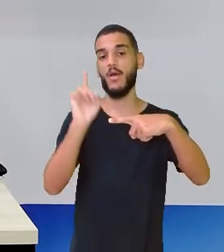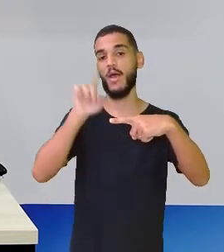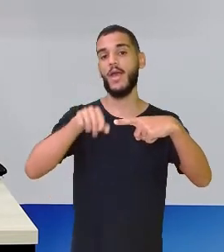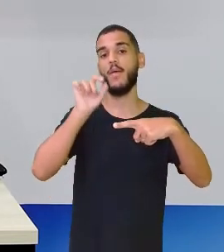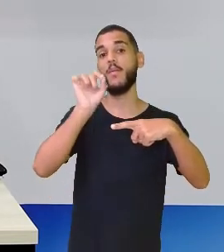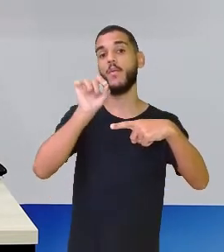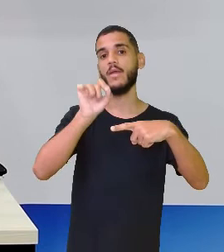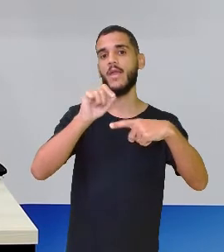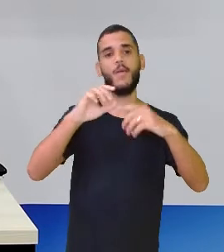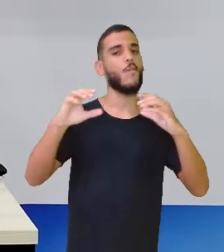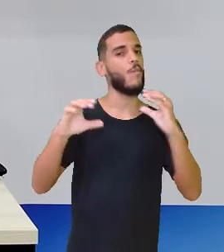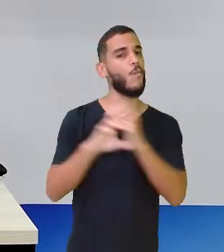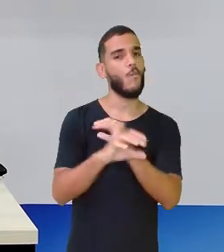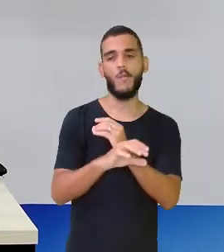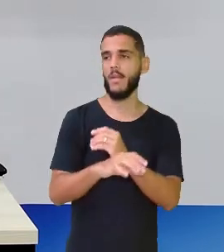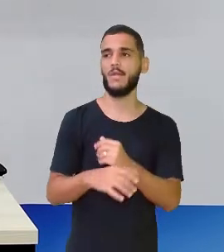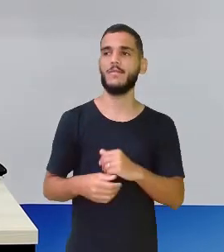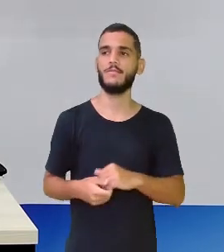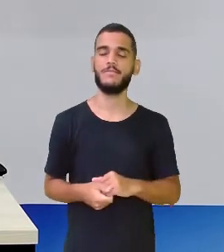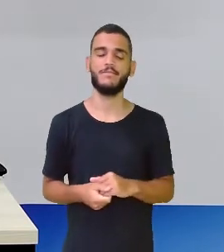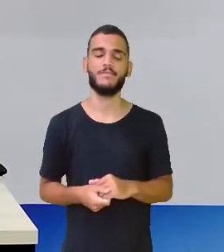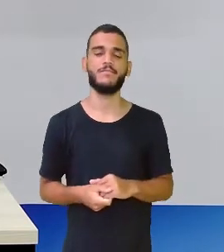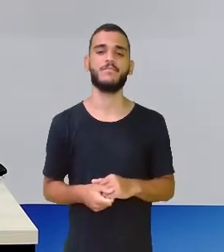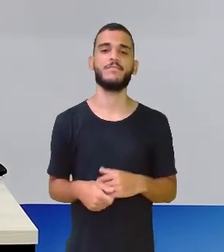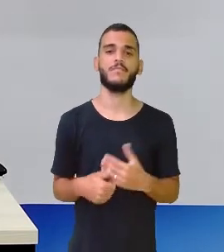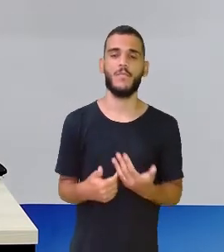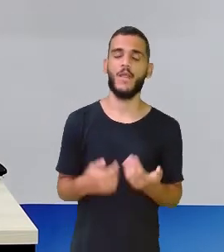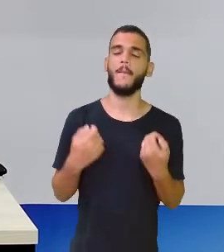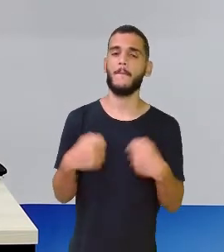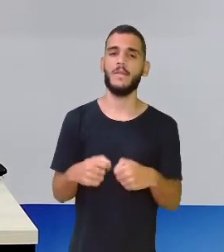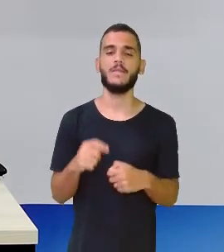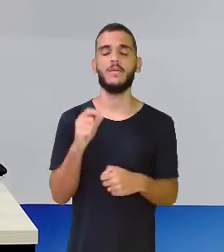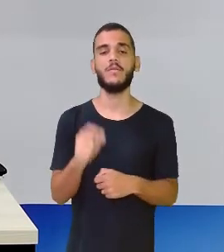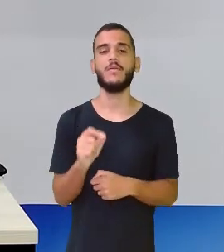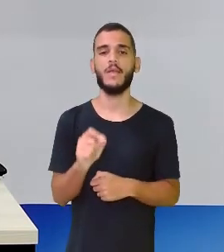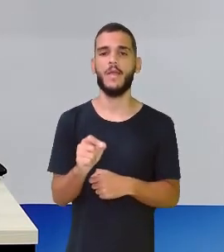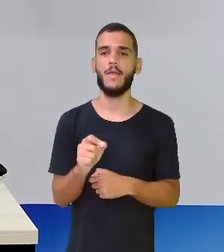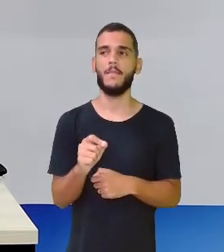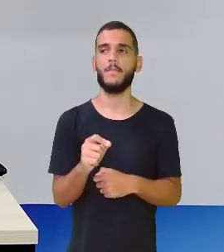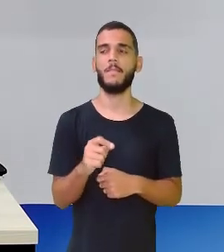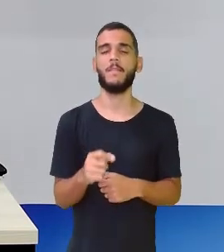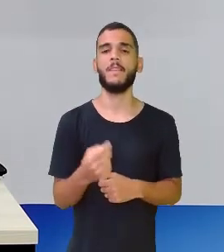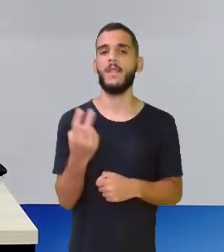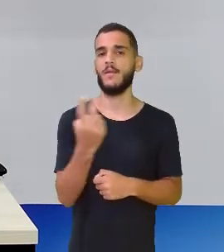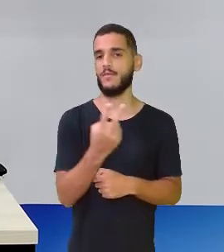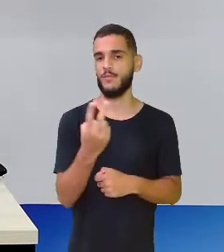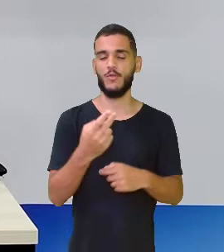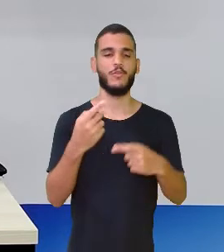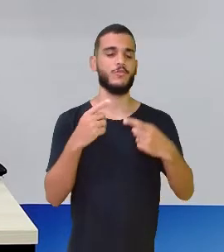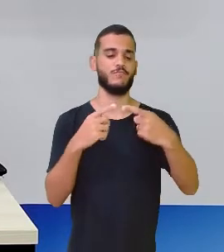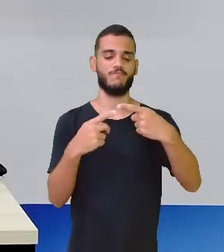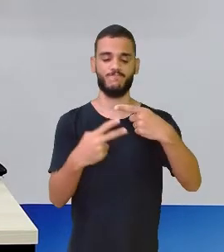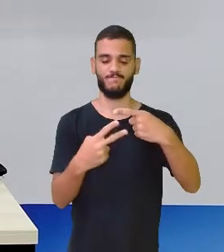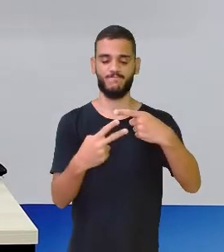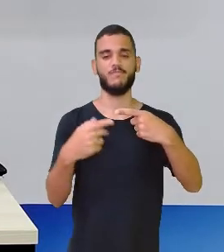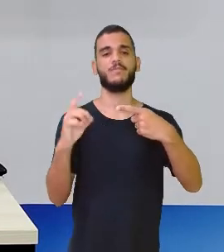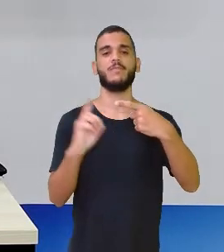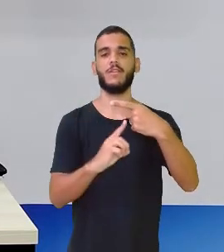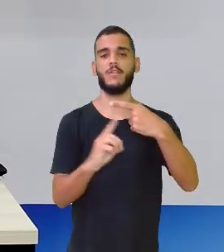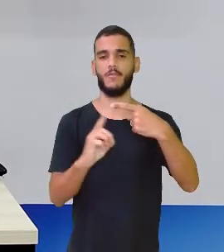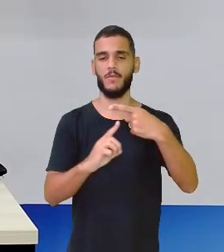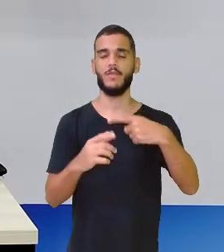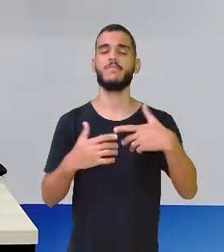eu vou fazer a divisão. Então, eu vou precisar dividir em duas partes. Dividir em